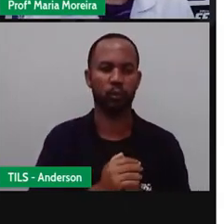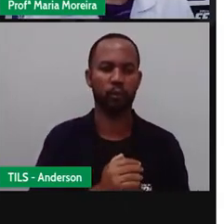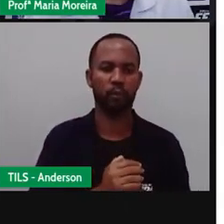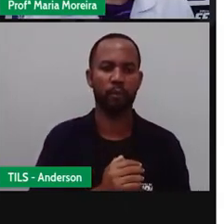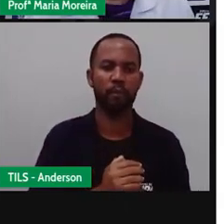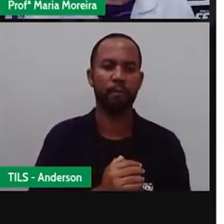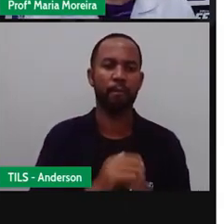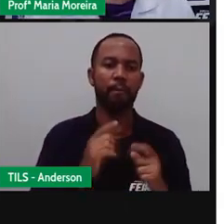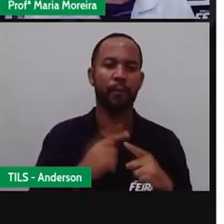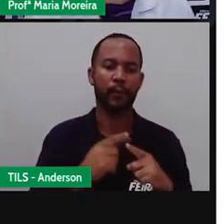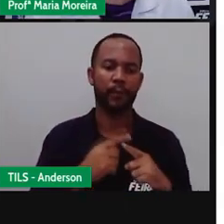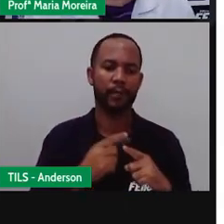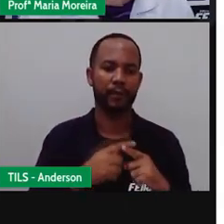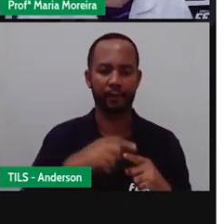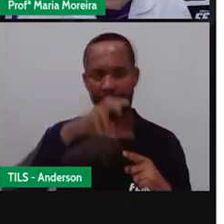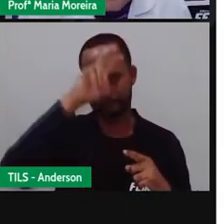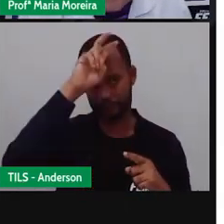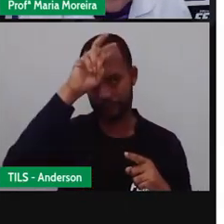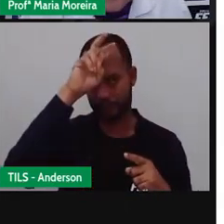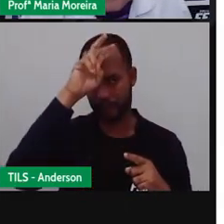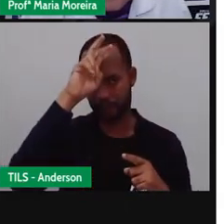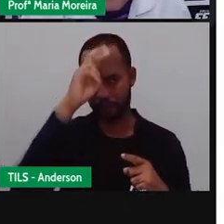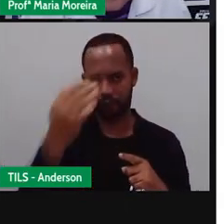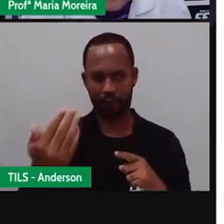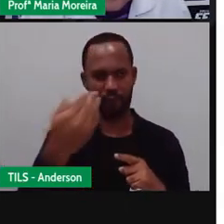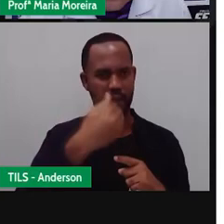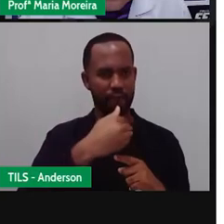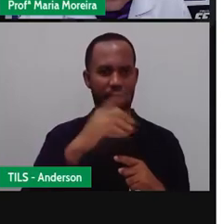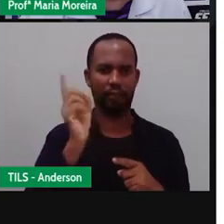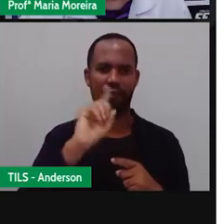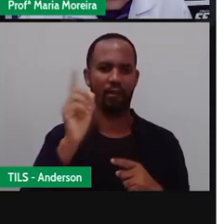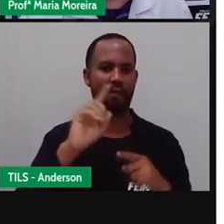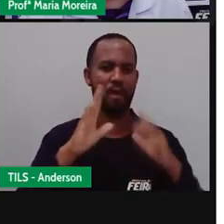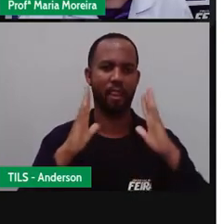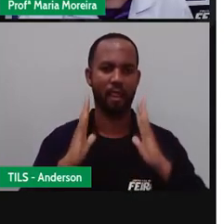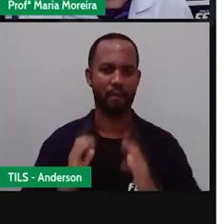animaizinhos aí Indesejados Eles não se aproximem da gente